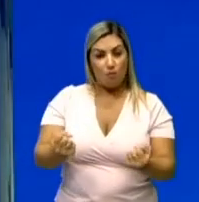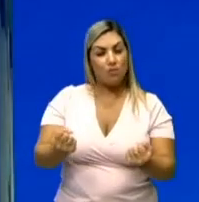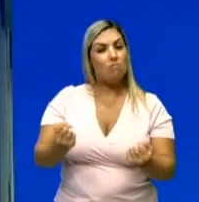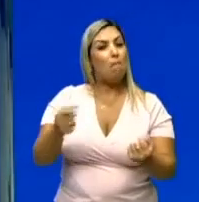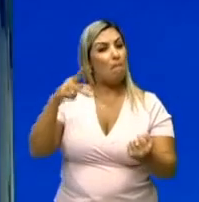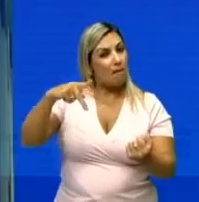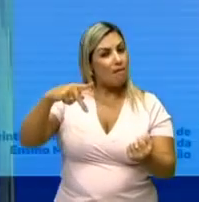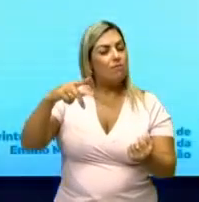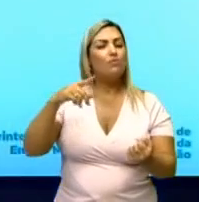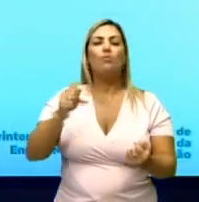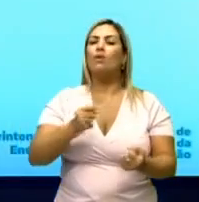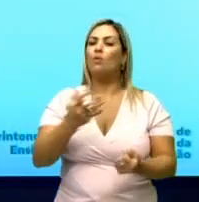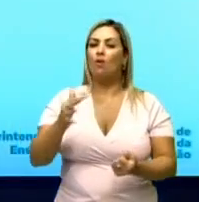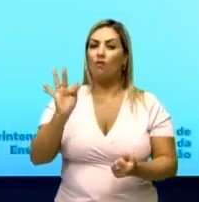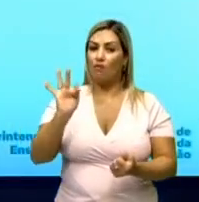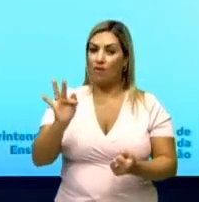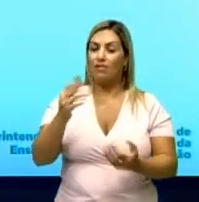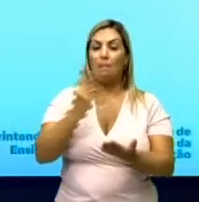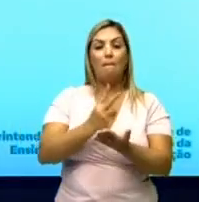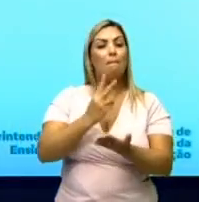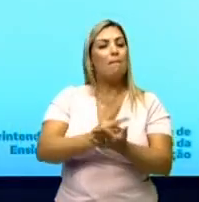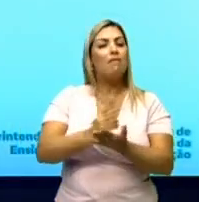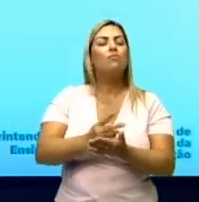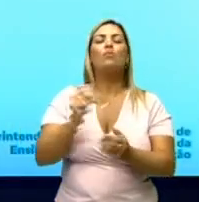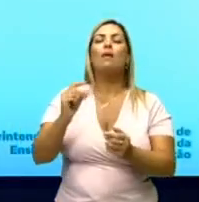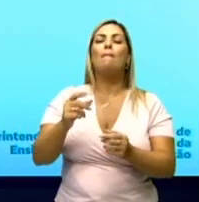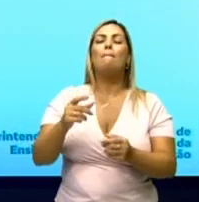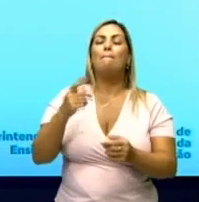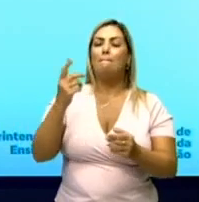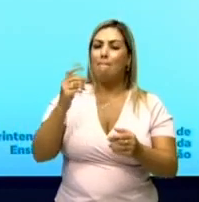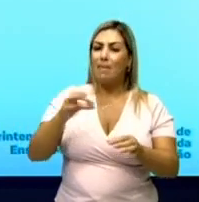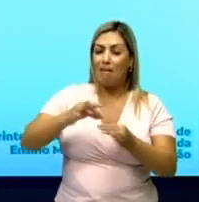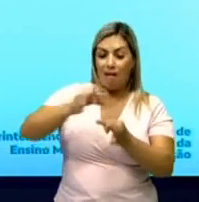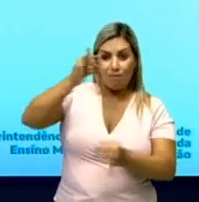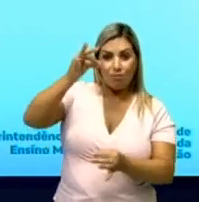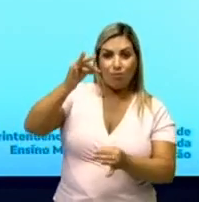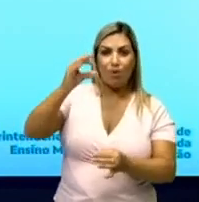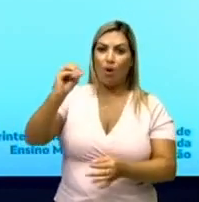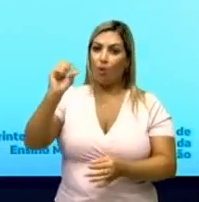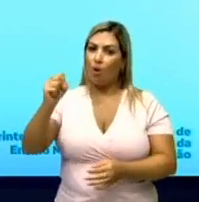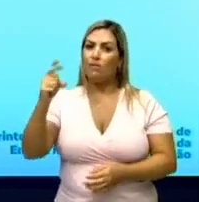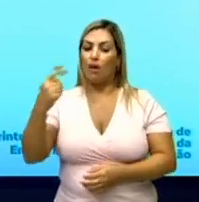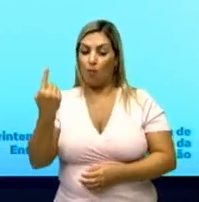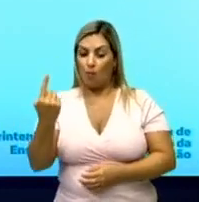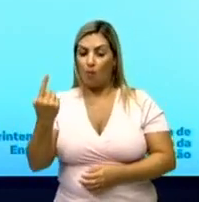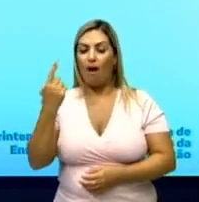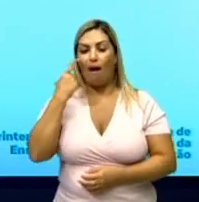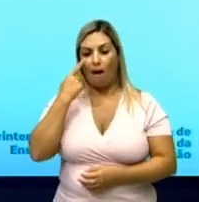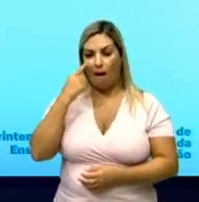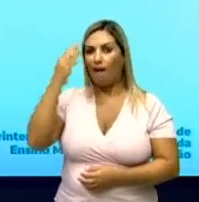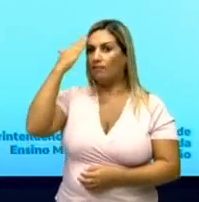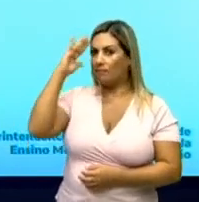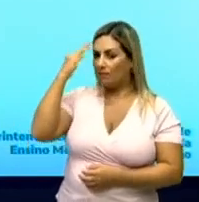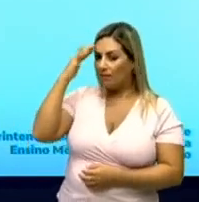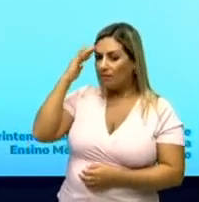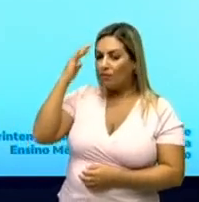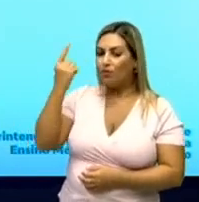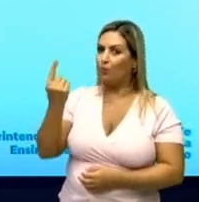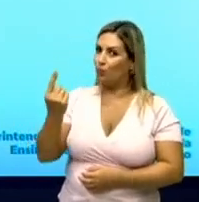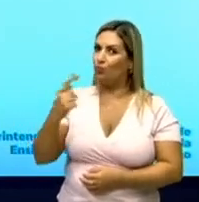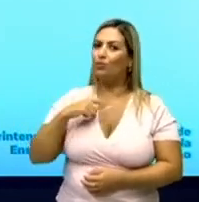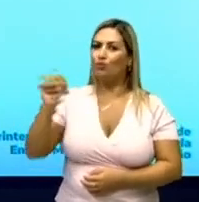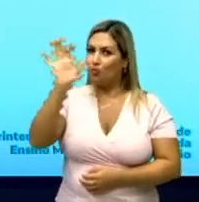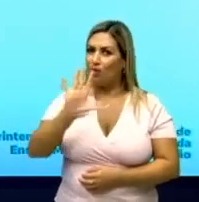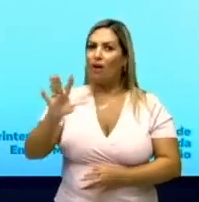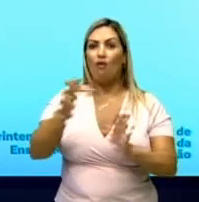apenas o quê? Força peso vezes a minha altura, porque o cosseno é 1. Beleza, Fontenelle. Entendi. Fica parecido com a